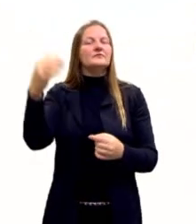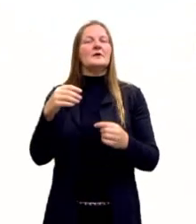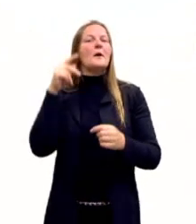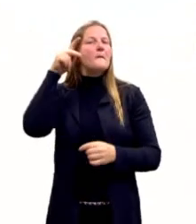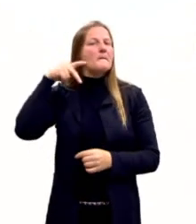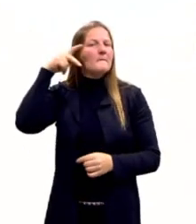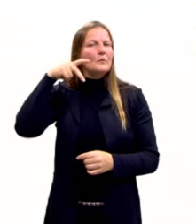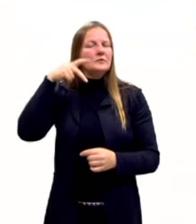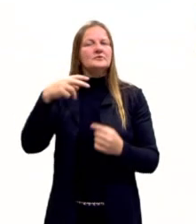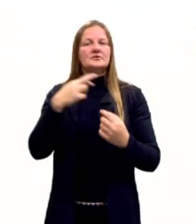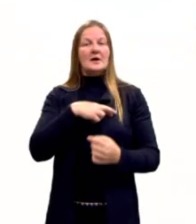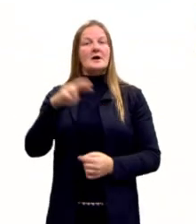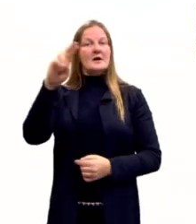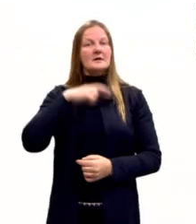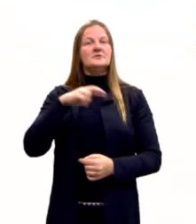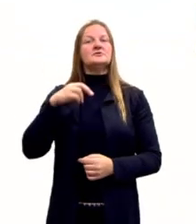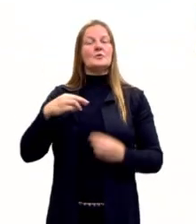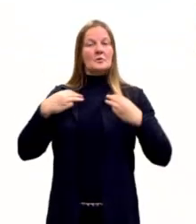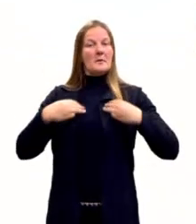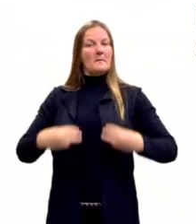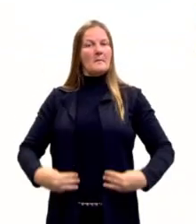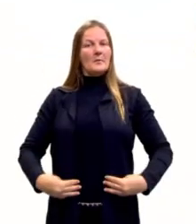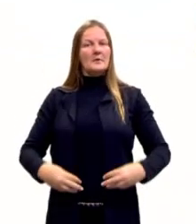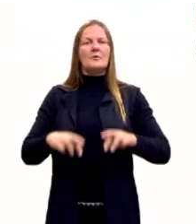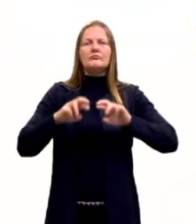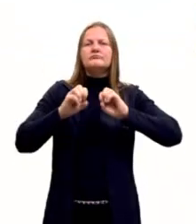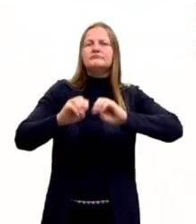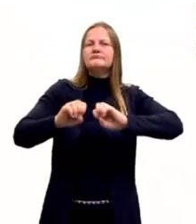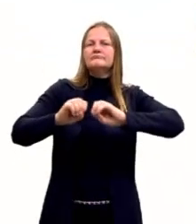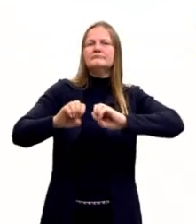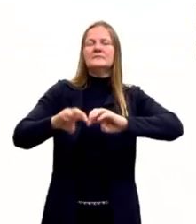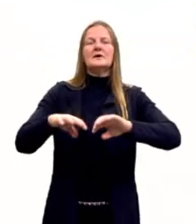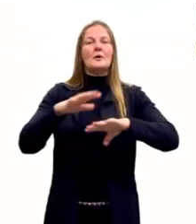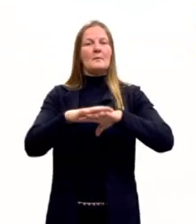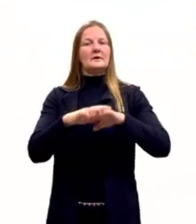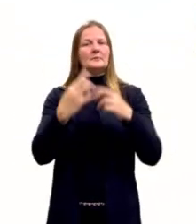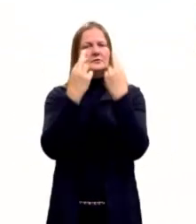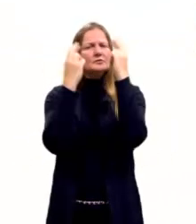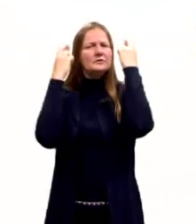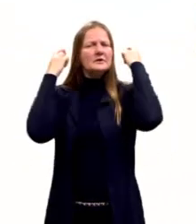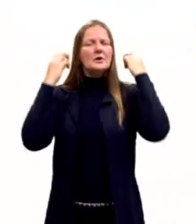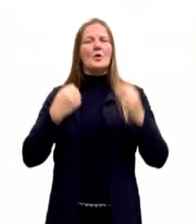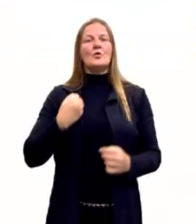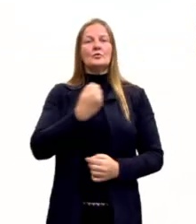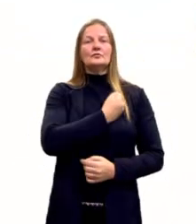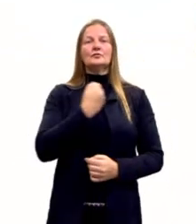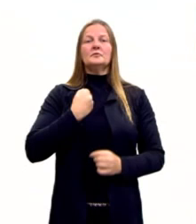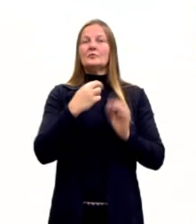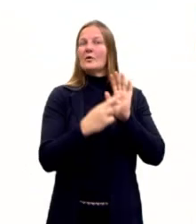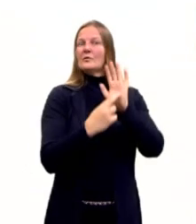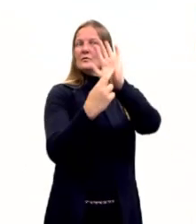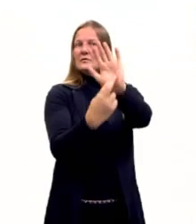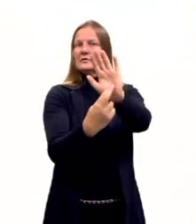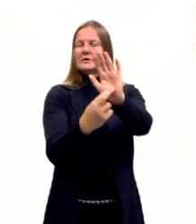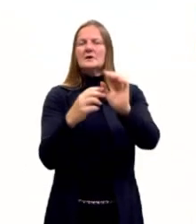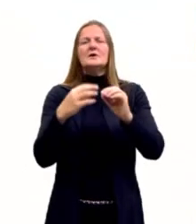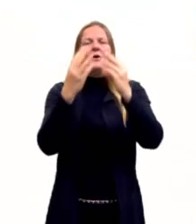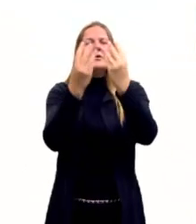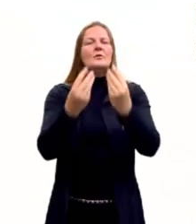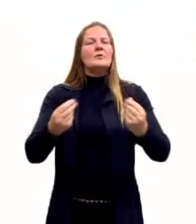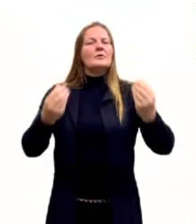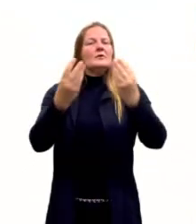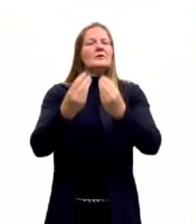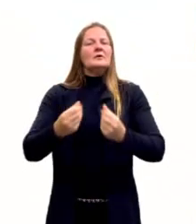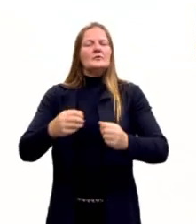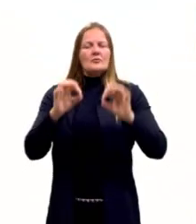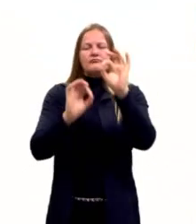política, religião e moral. Segundo o matemático grego, os números representavam a harmonia e